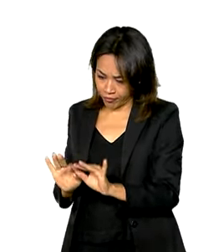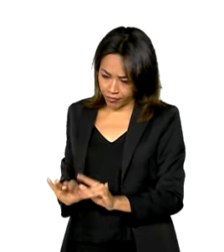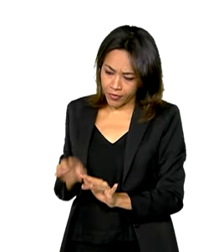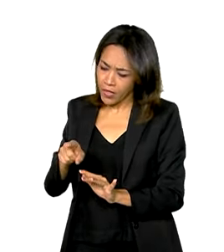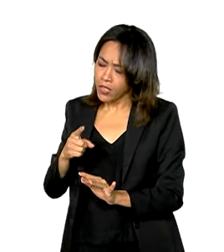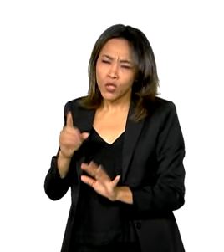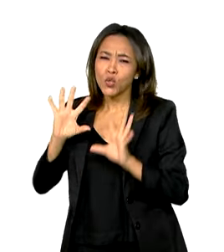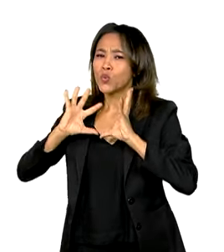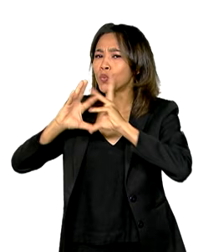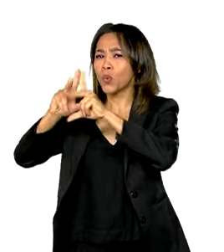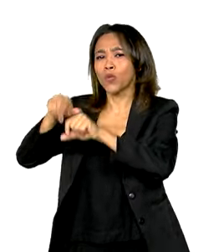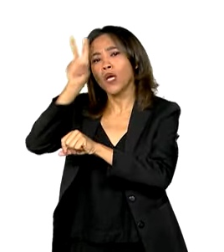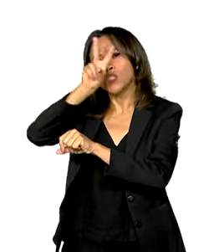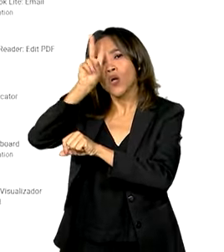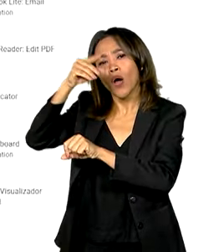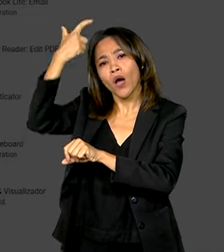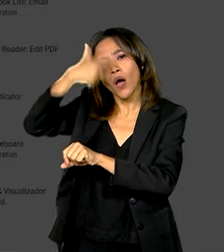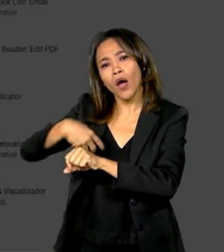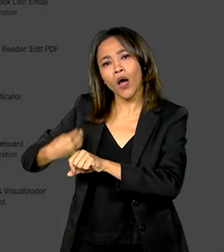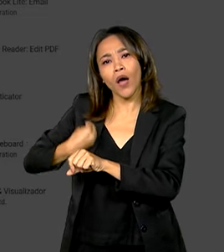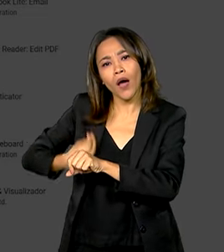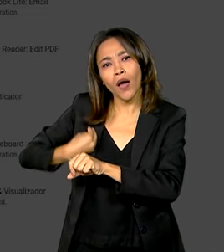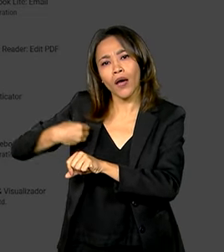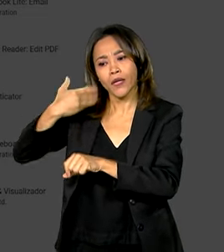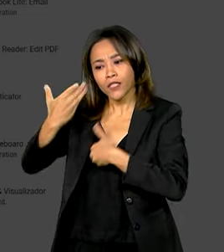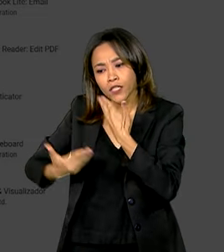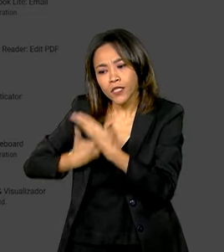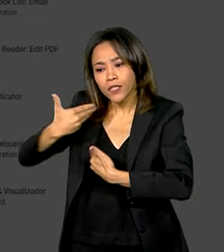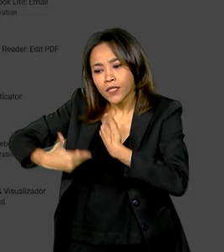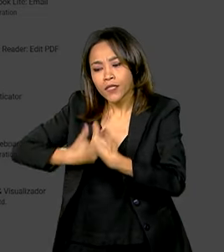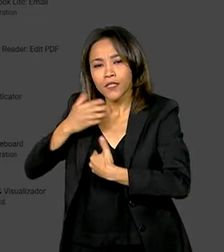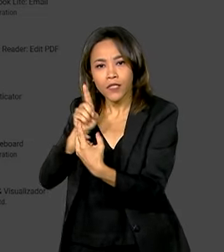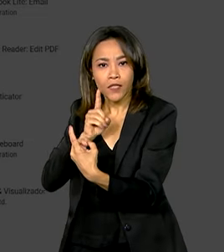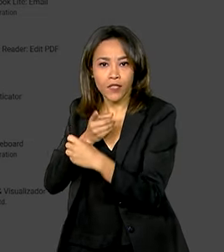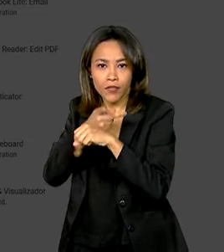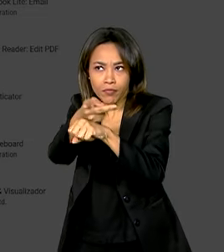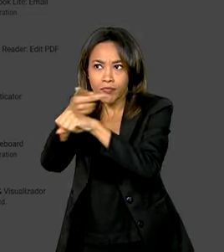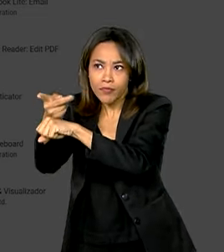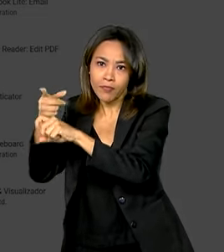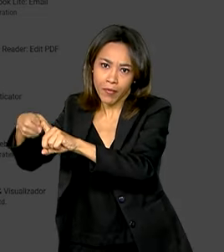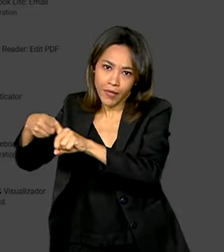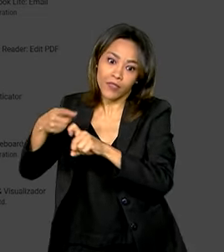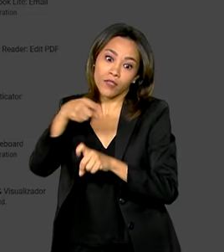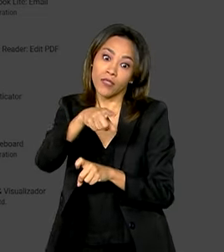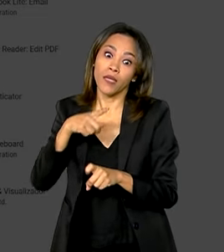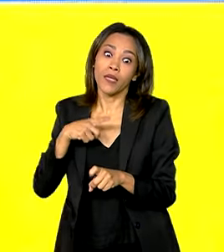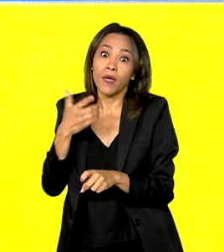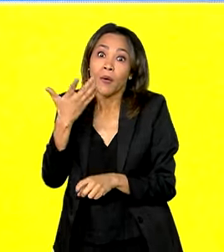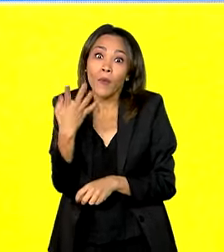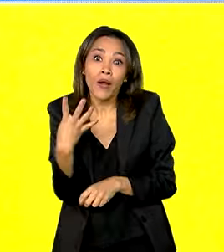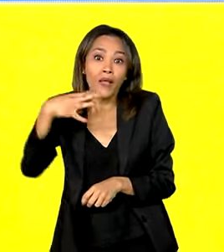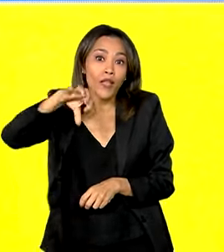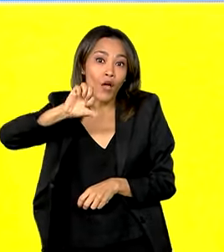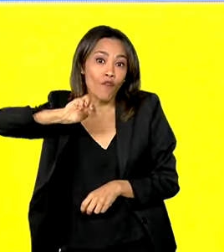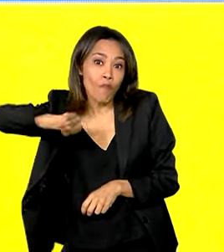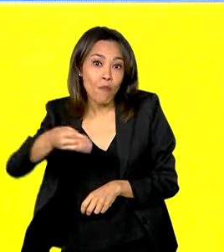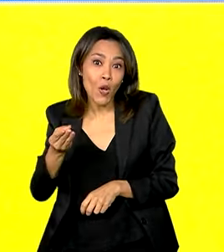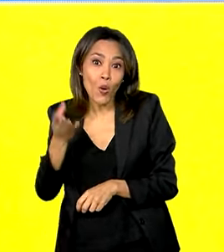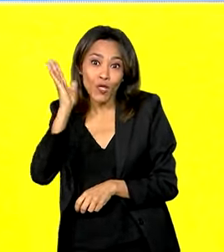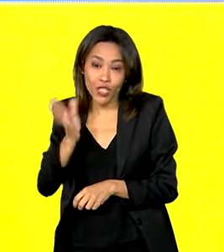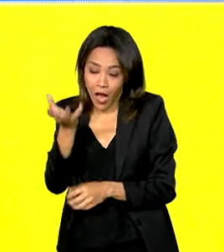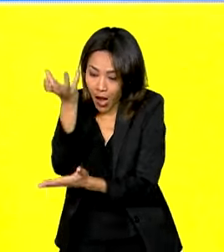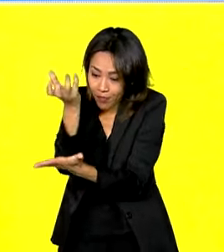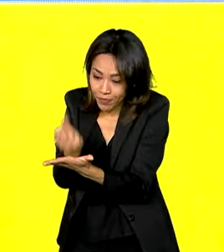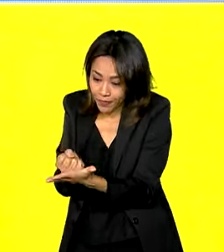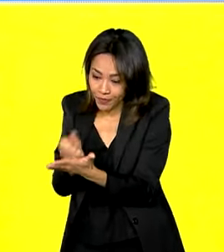com todo o histórico do paciente. A ferramenta já soma mais de 49 milhões de downloads. Todo esse sistema